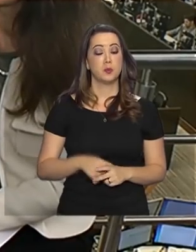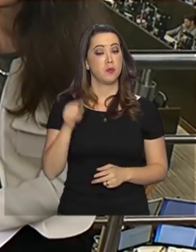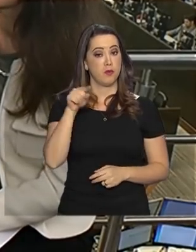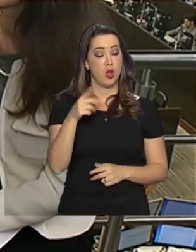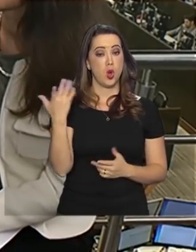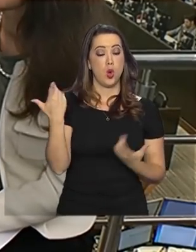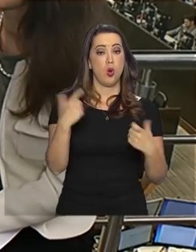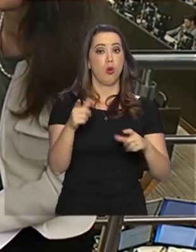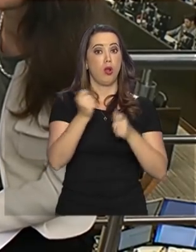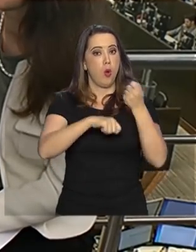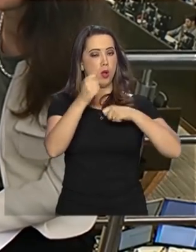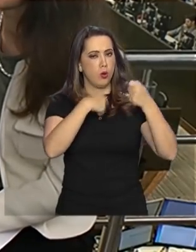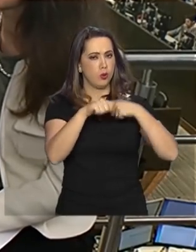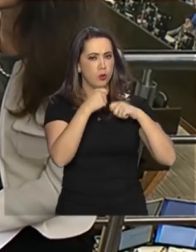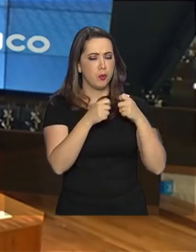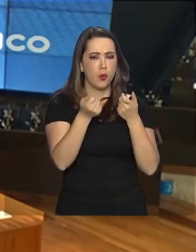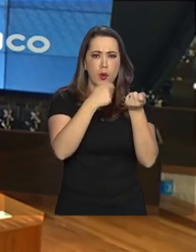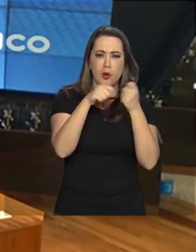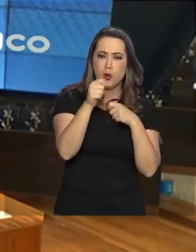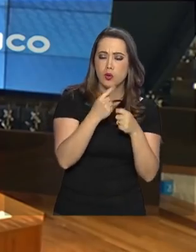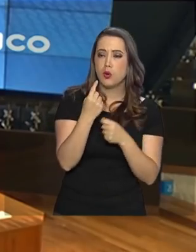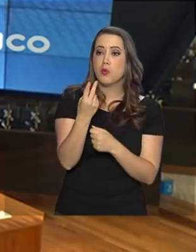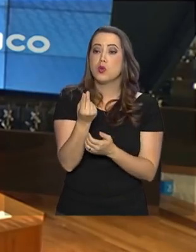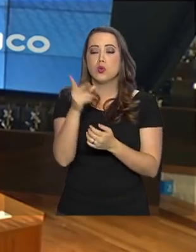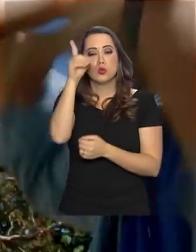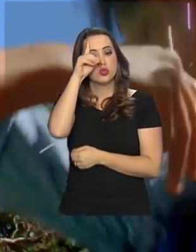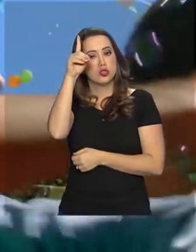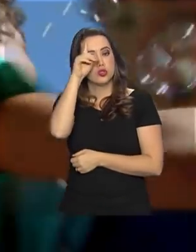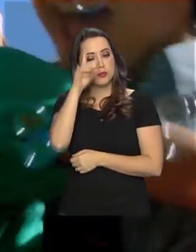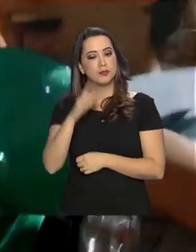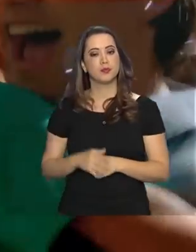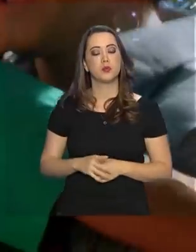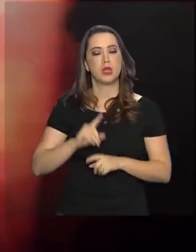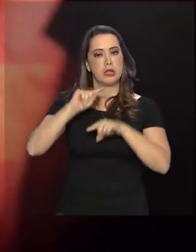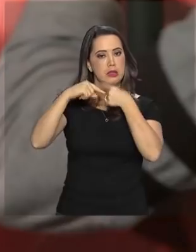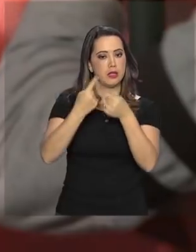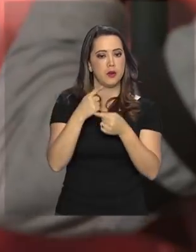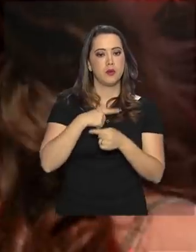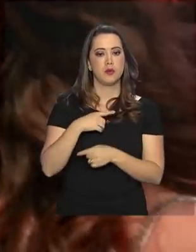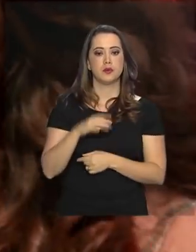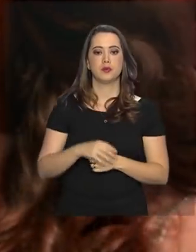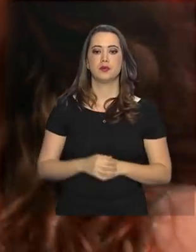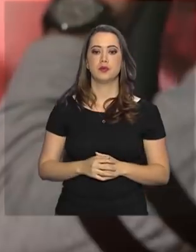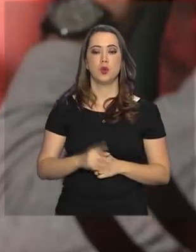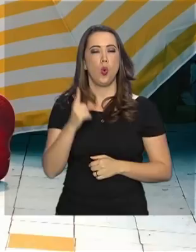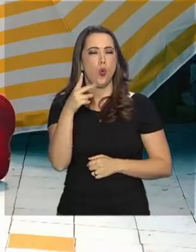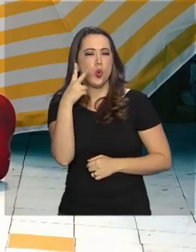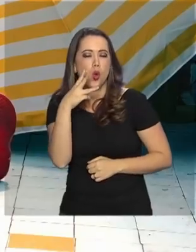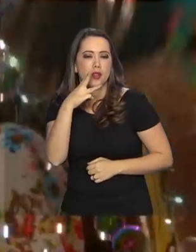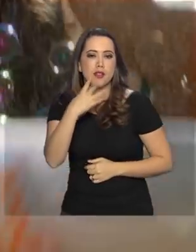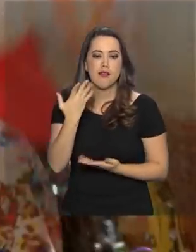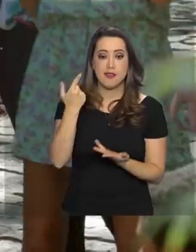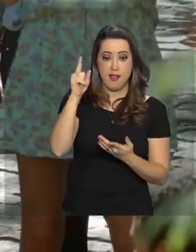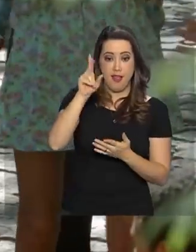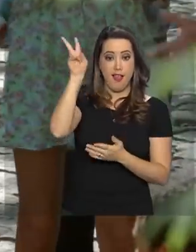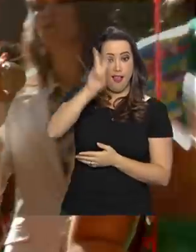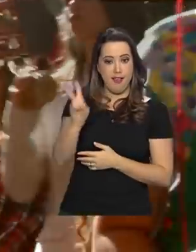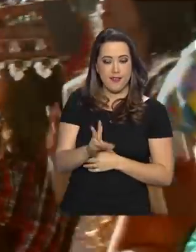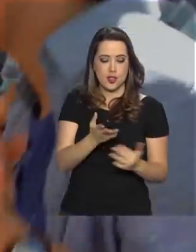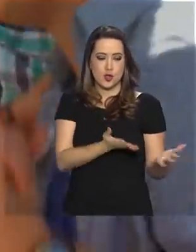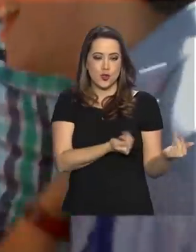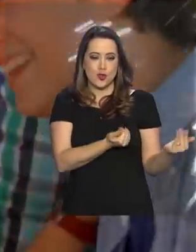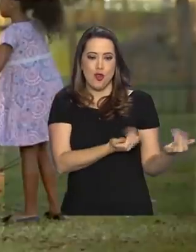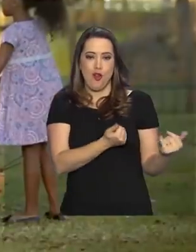Cenário econômico com a economia do seu dia a dia. Depois... Um, dois, três e... É a vez dos